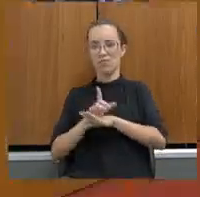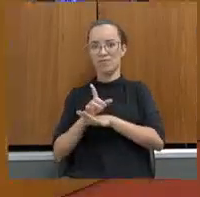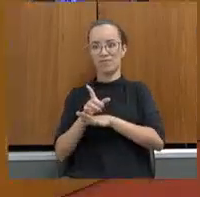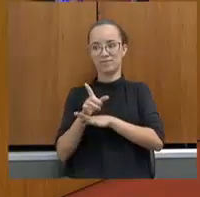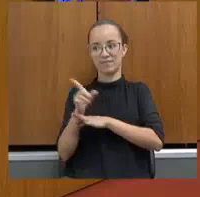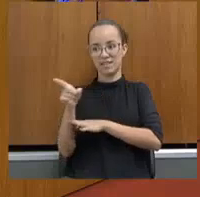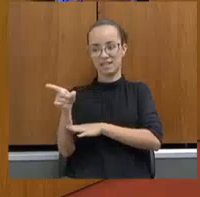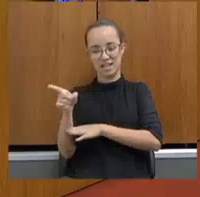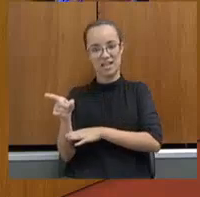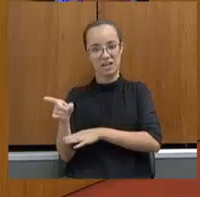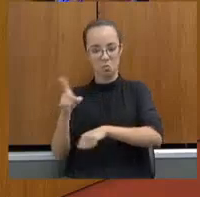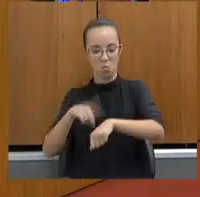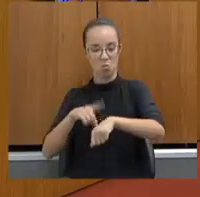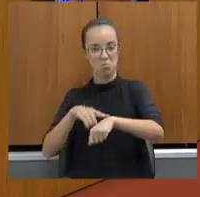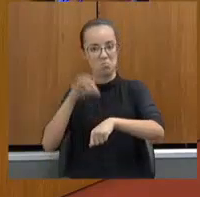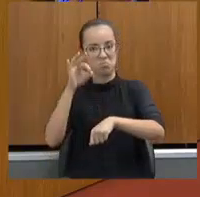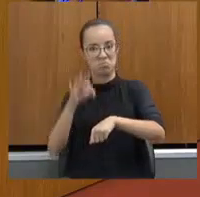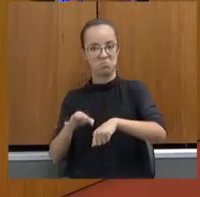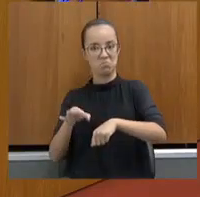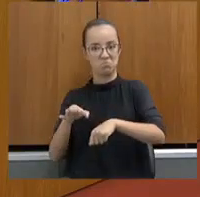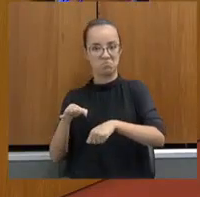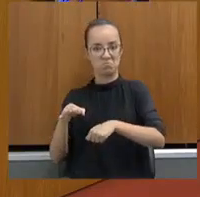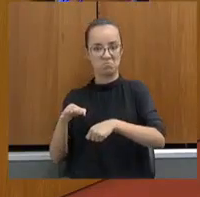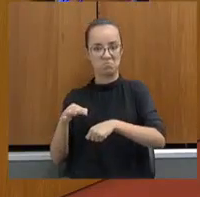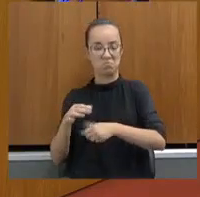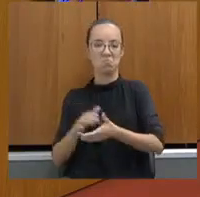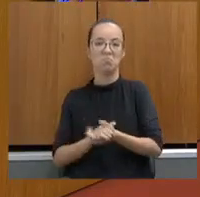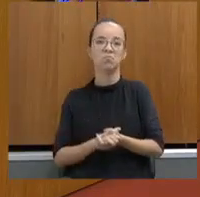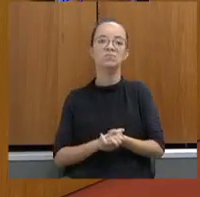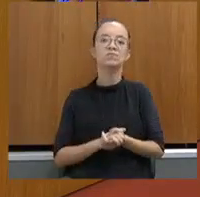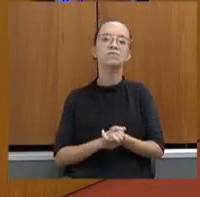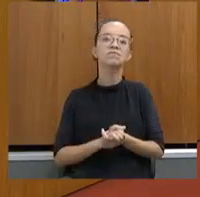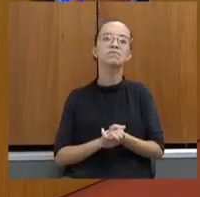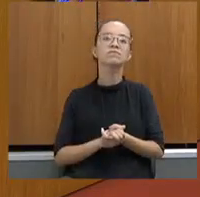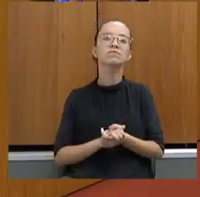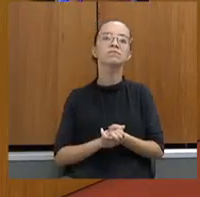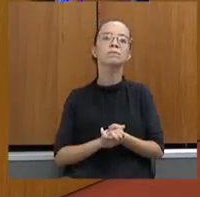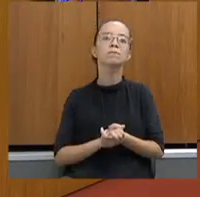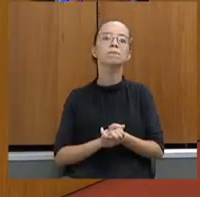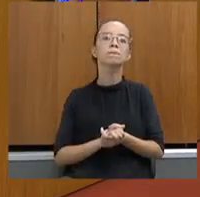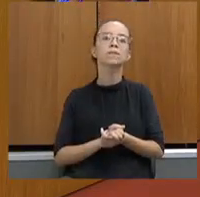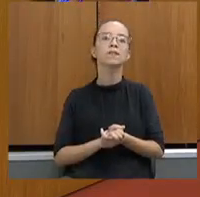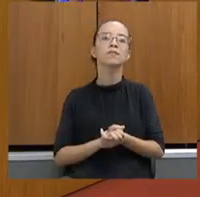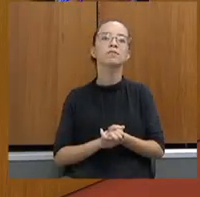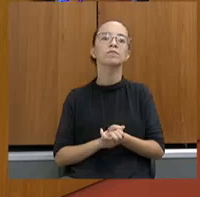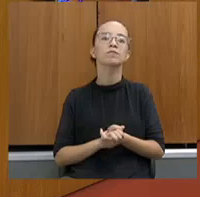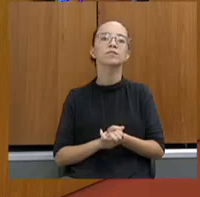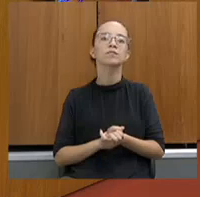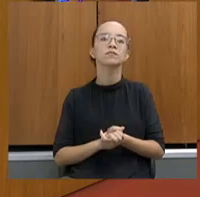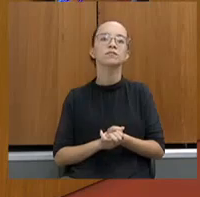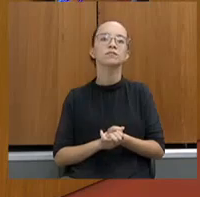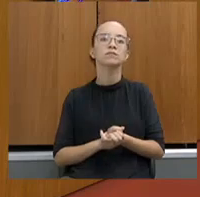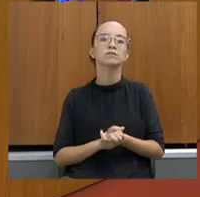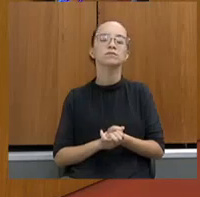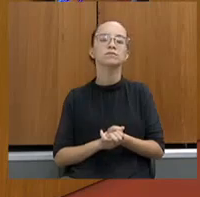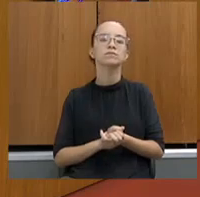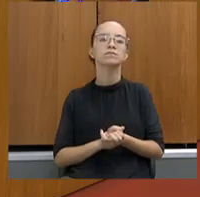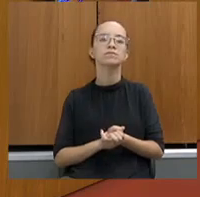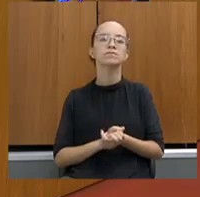Vai e me entrega. Para ser disciplinado, eu concluí. Entusiasmei. Não falaram o microfone.